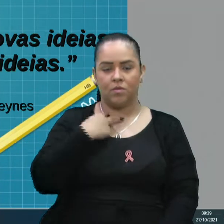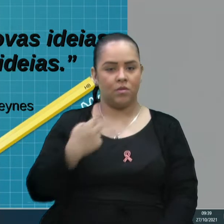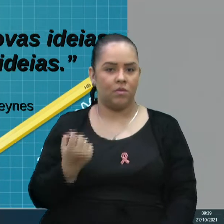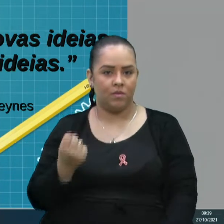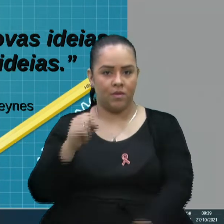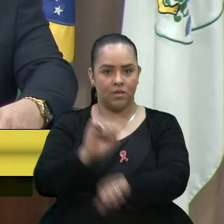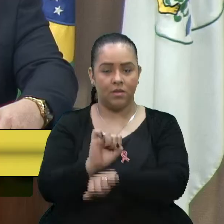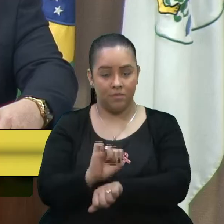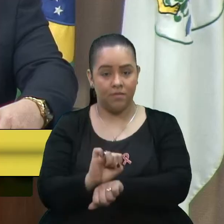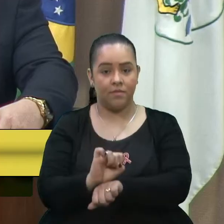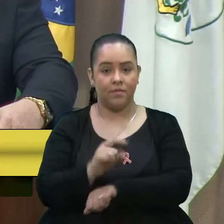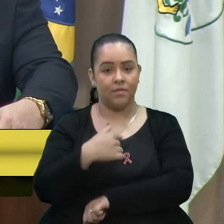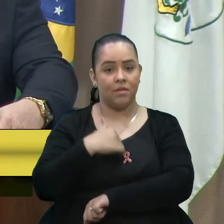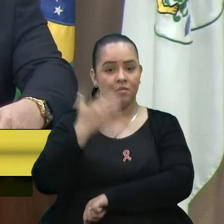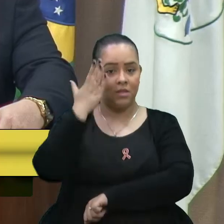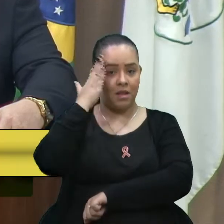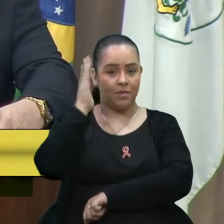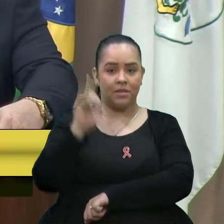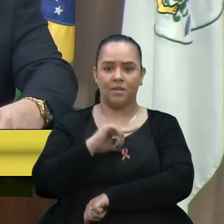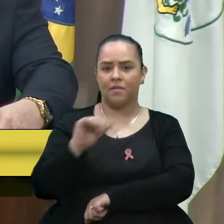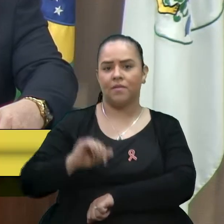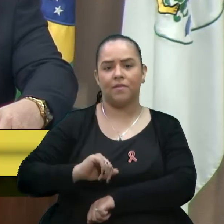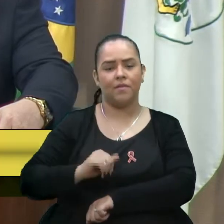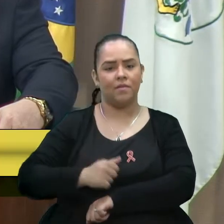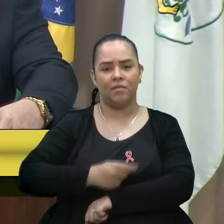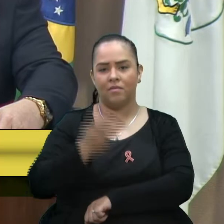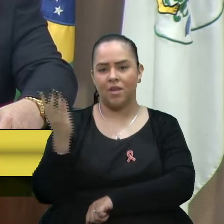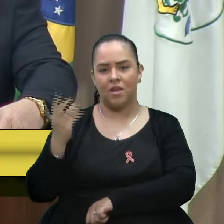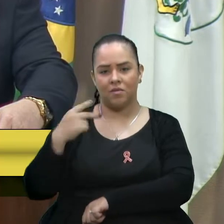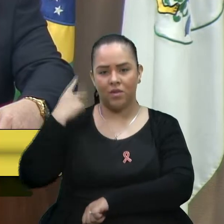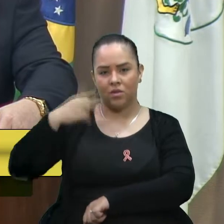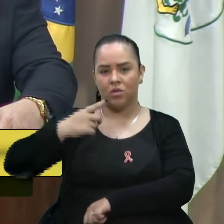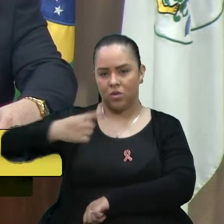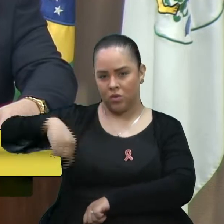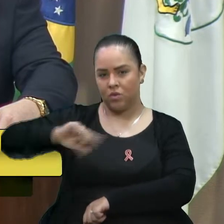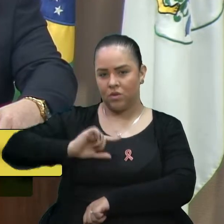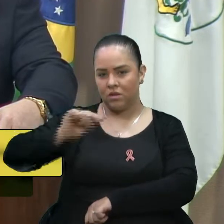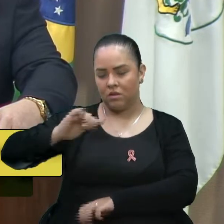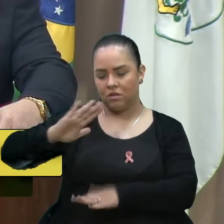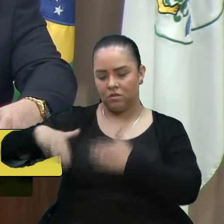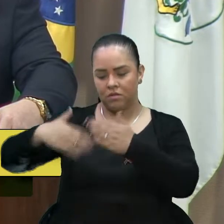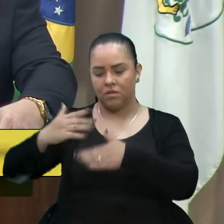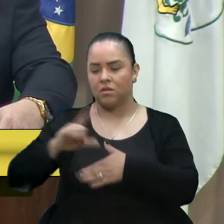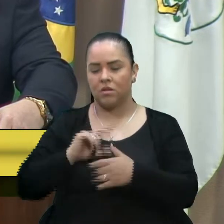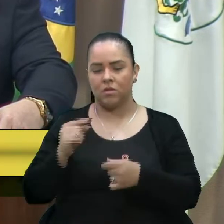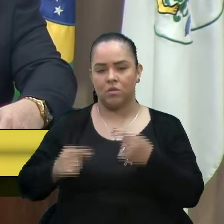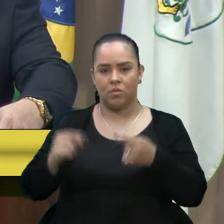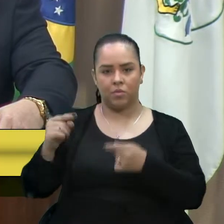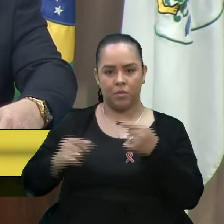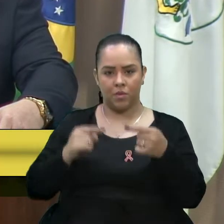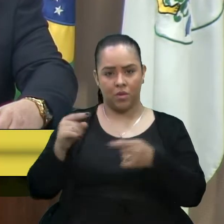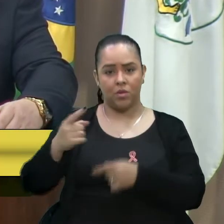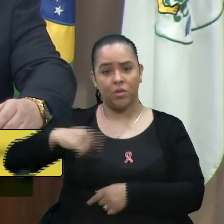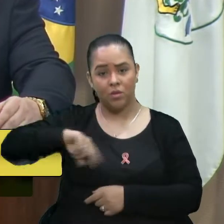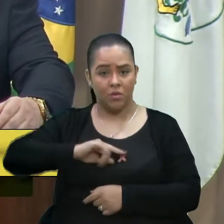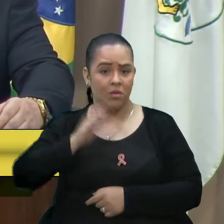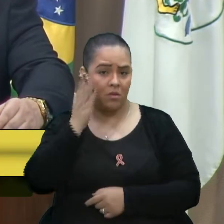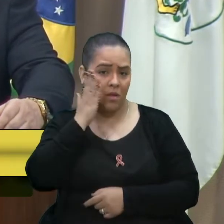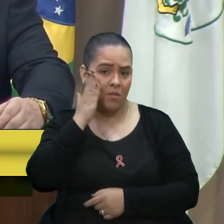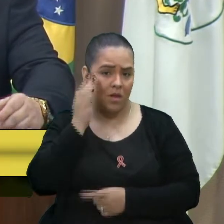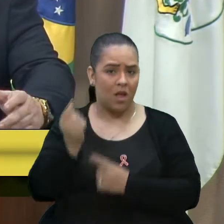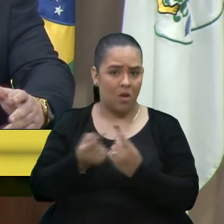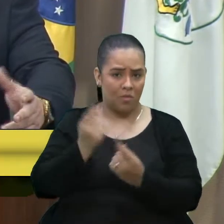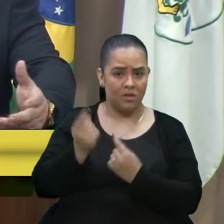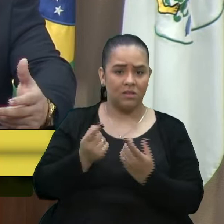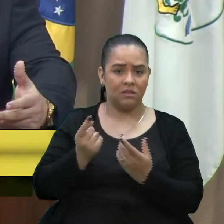E eu sei que tem muitos vereadores aqui desta casa, por isso que nós estamos promovendo vários debates. A gente sabe de algumas resistências.